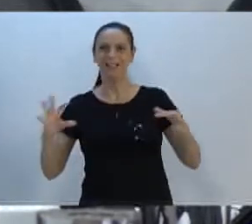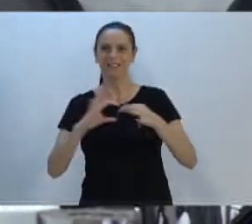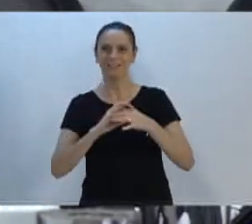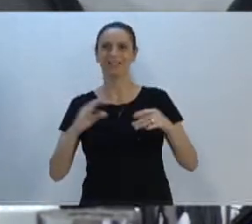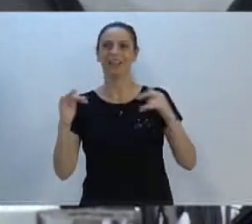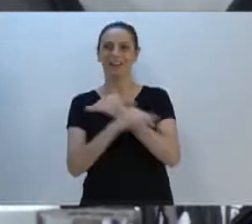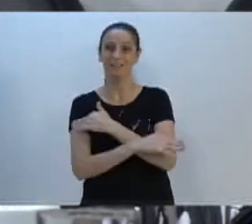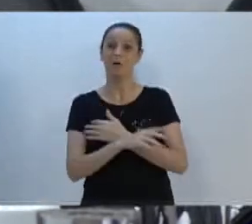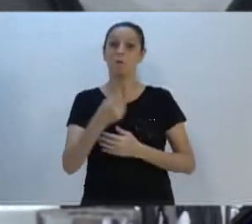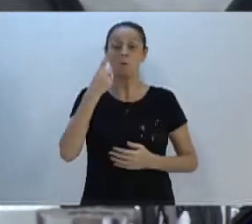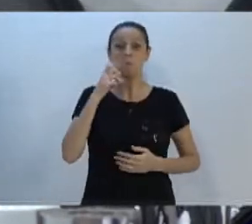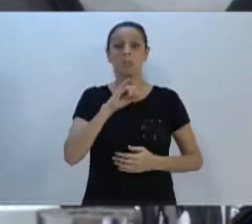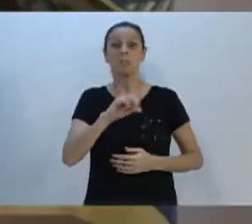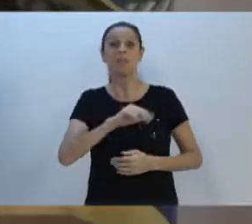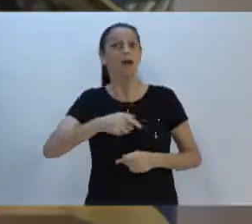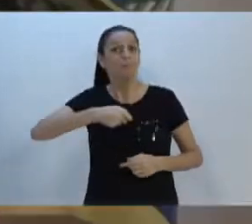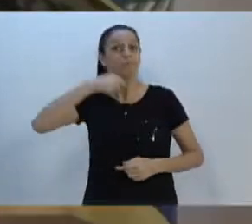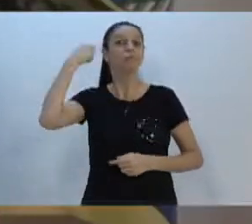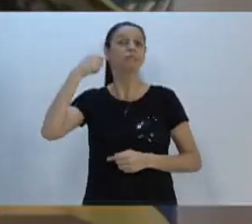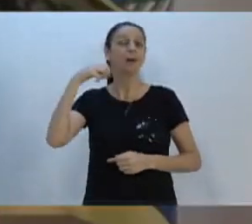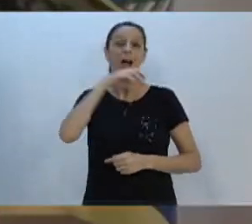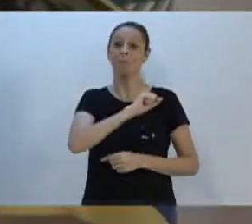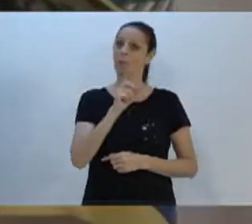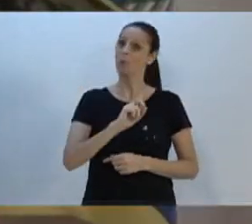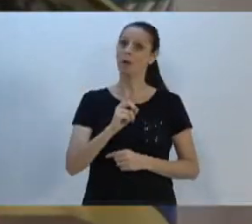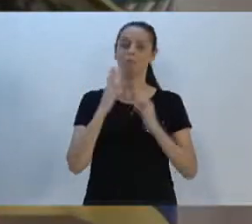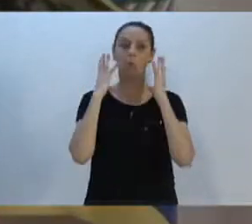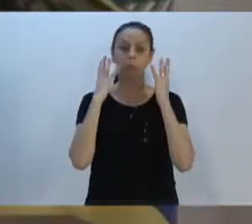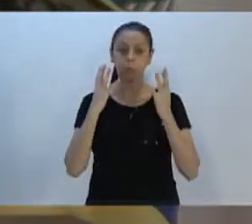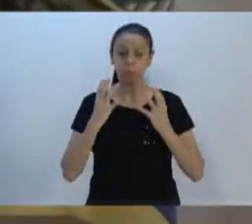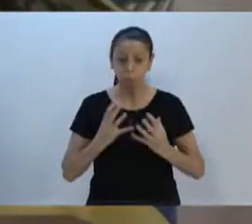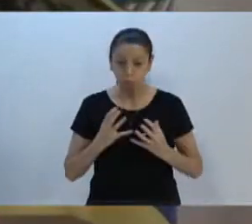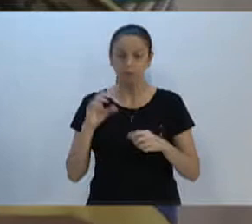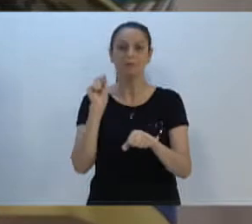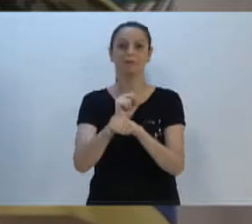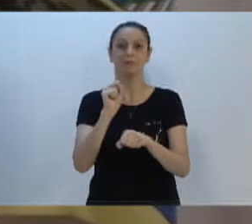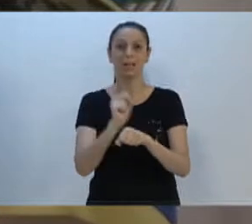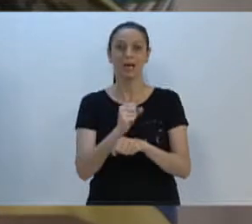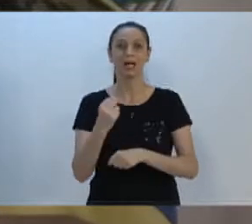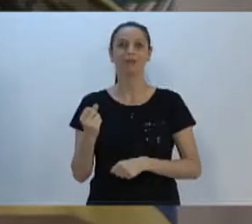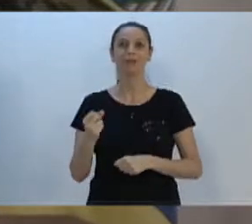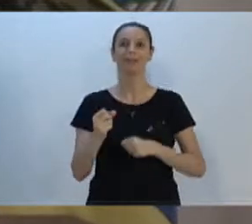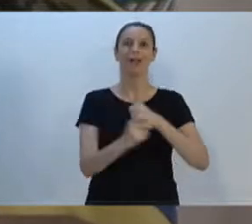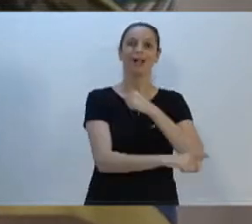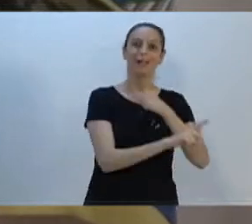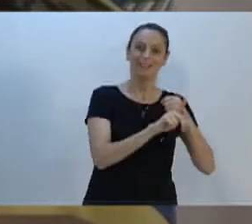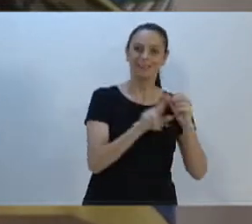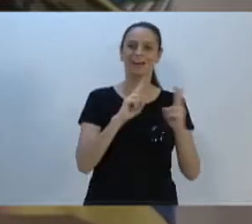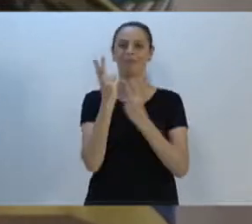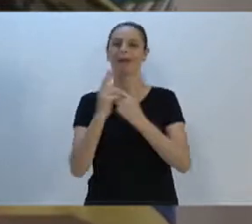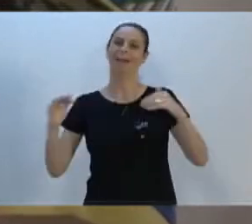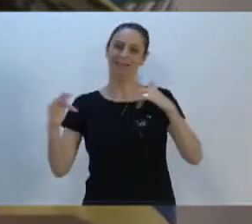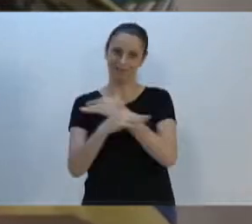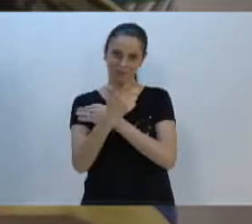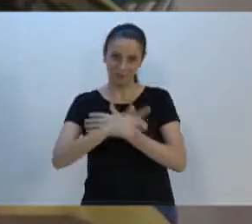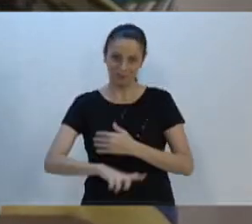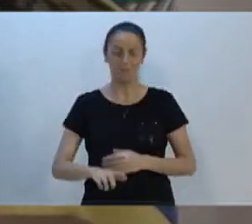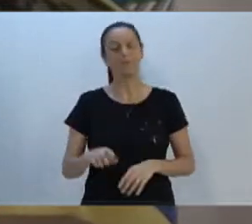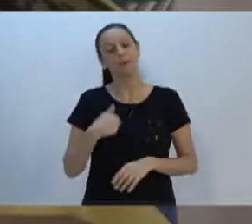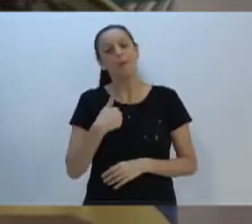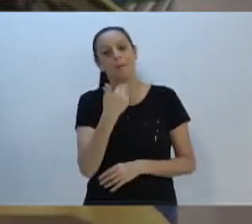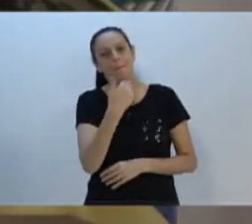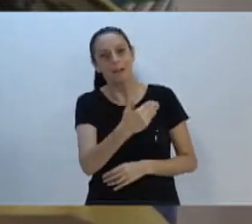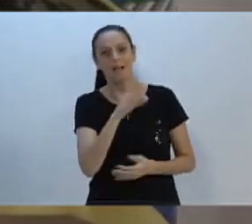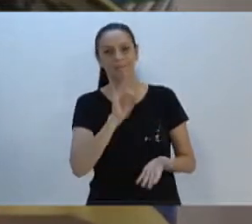ele corta a barba cedo ou não. Mas fica aí, senhoras e senhores, o nosso pedido junto ao governo. Eu sei do